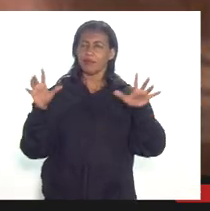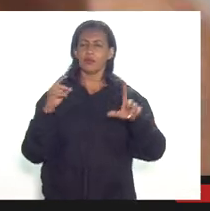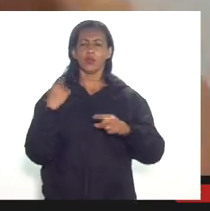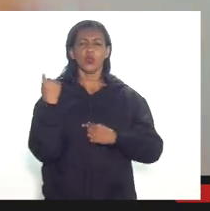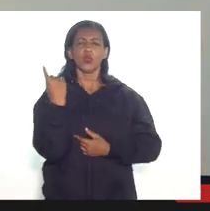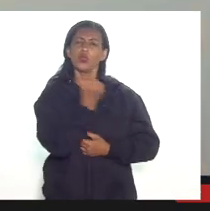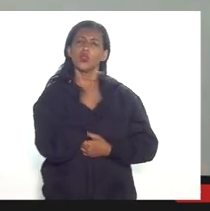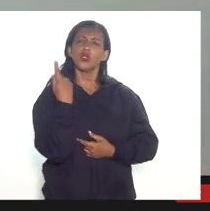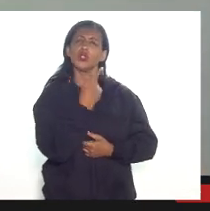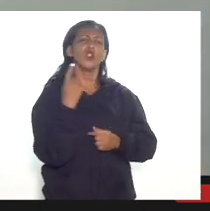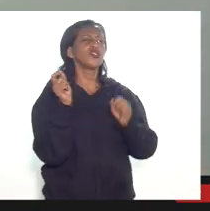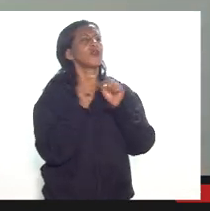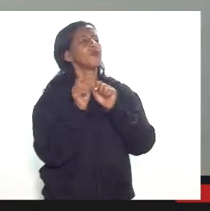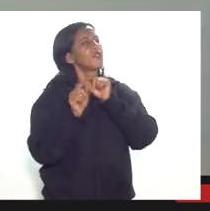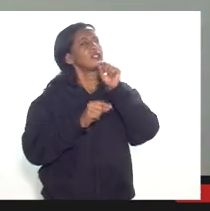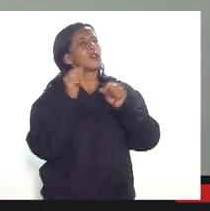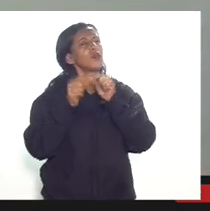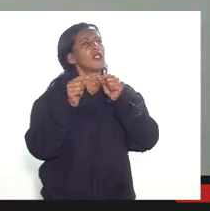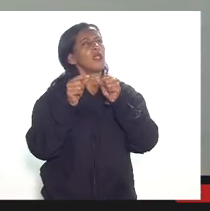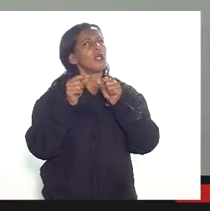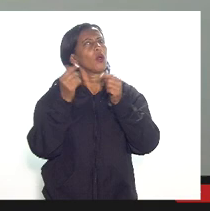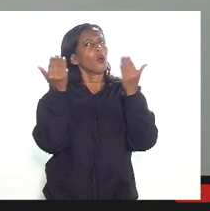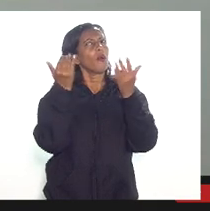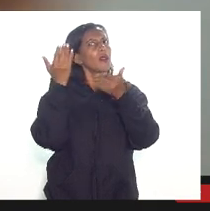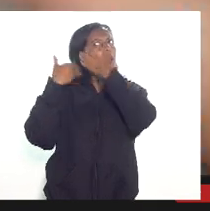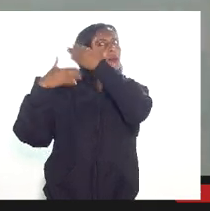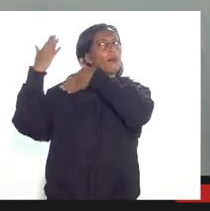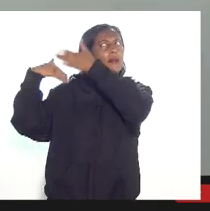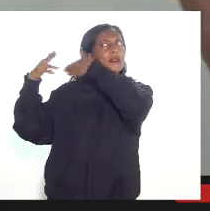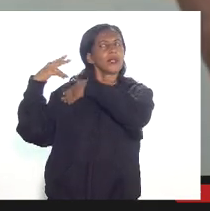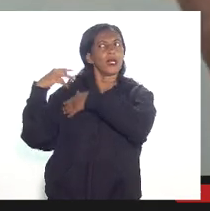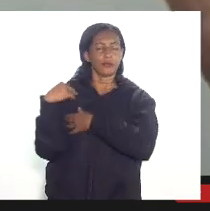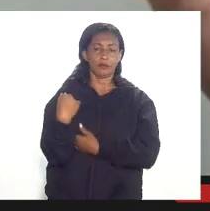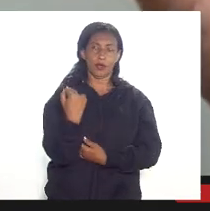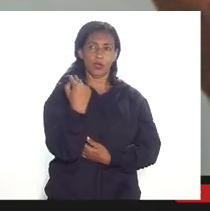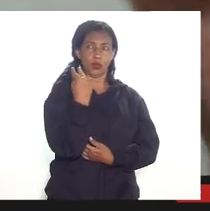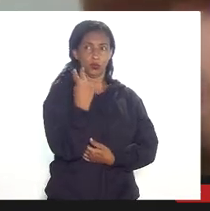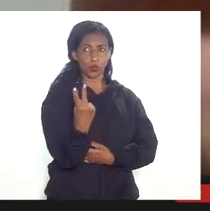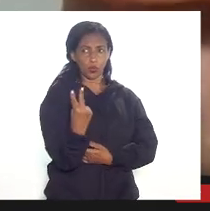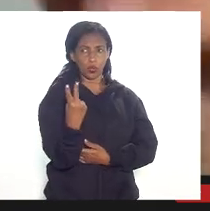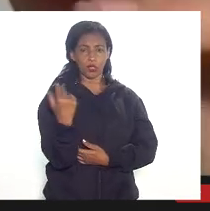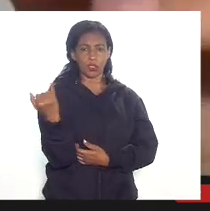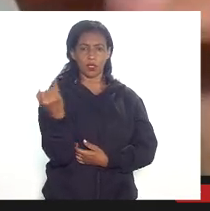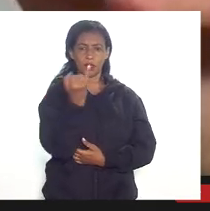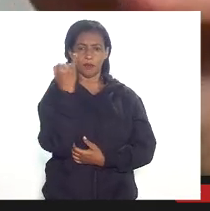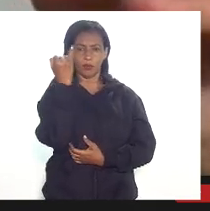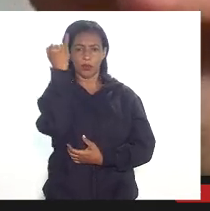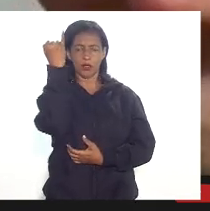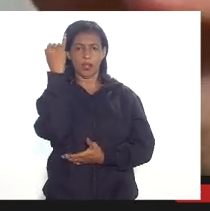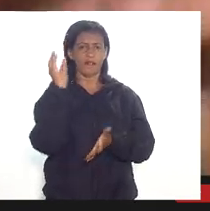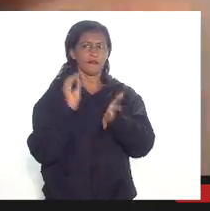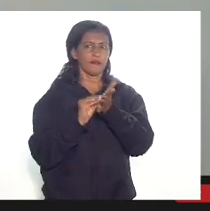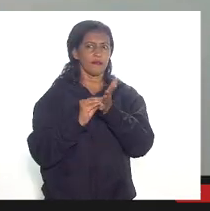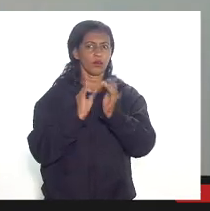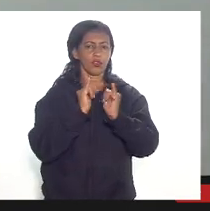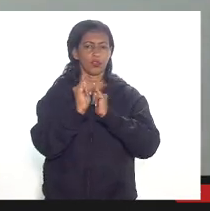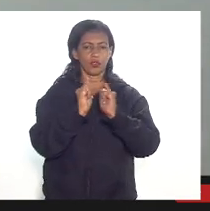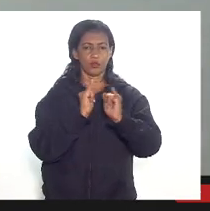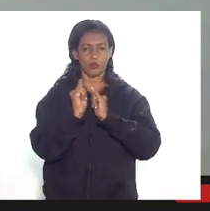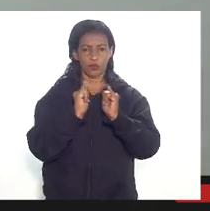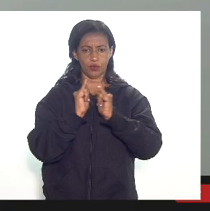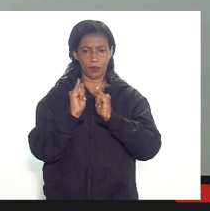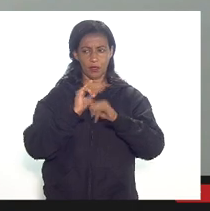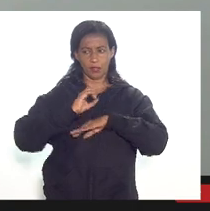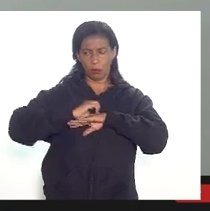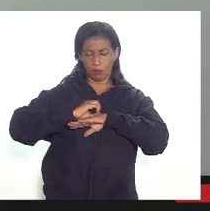fazendo com relação ao passado e aí assim há duas grandes frentes com relação à insuficiência de informação prestada no